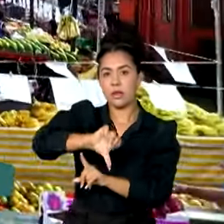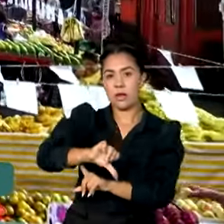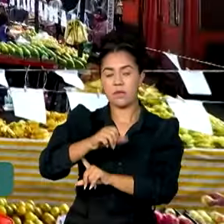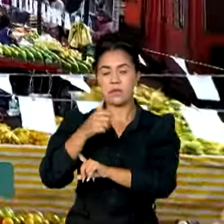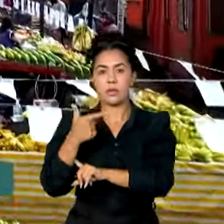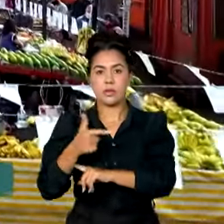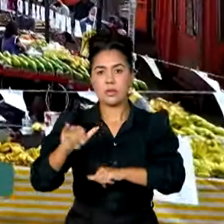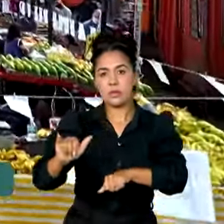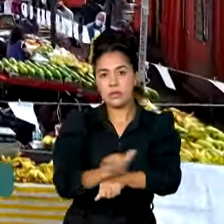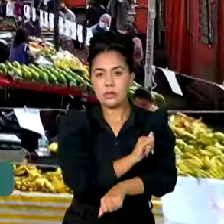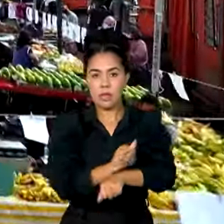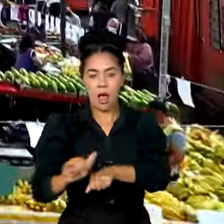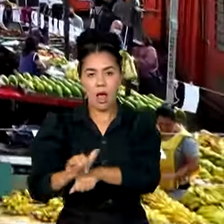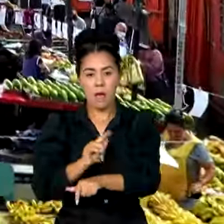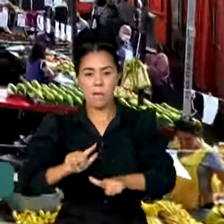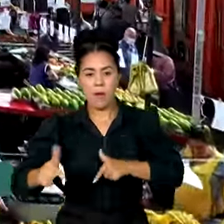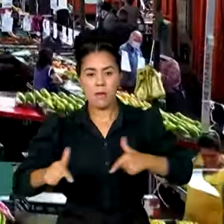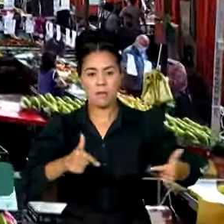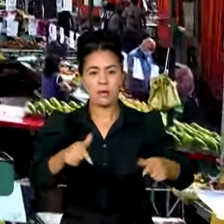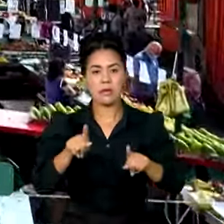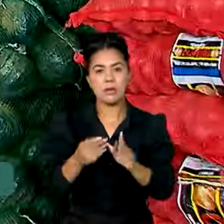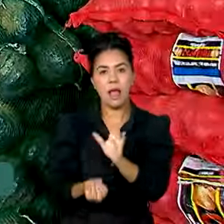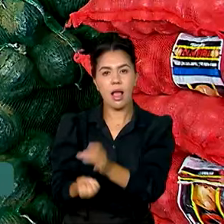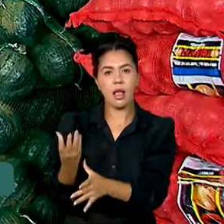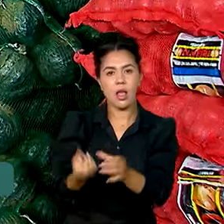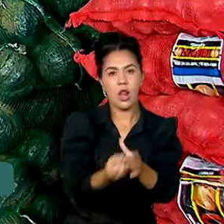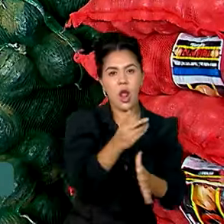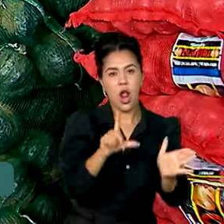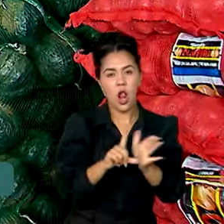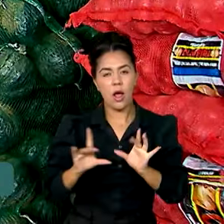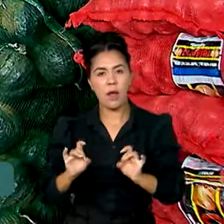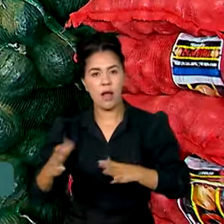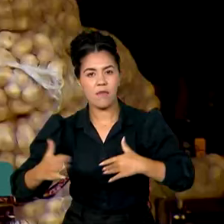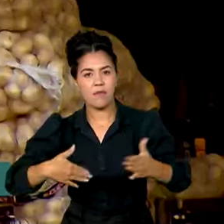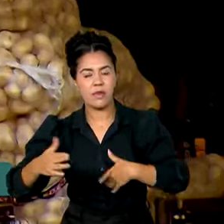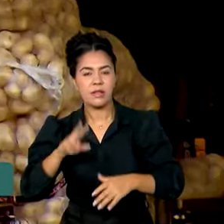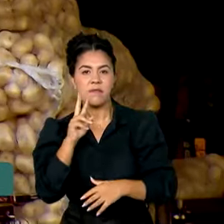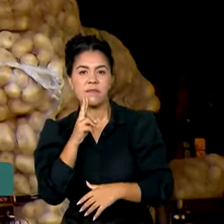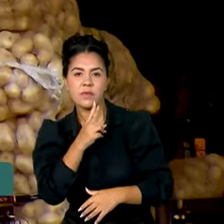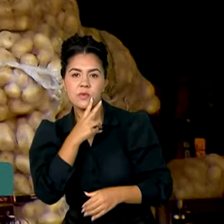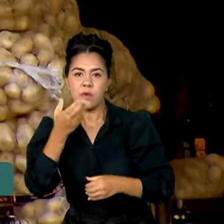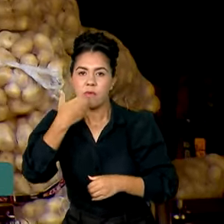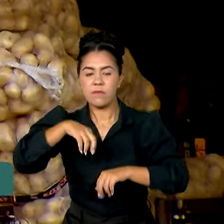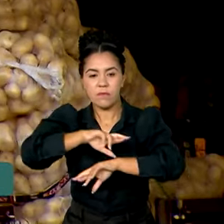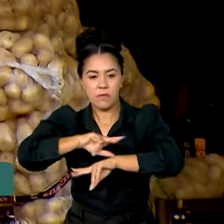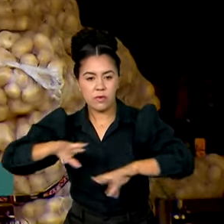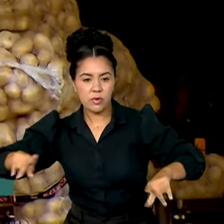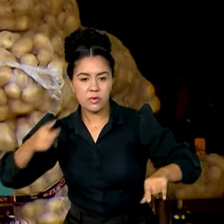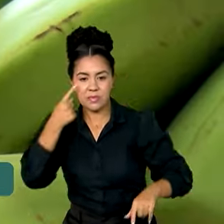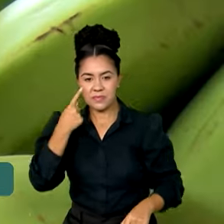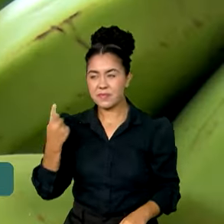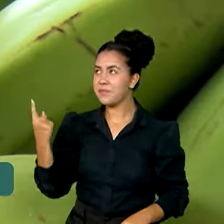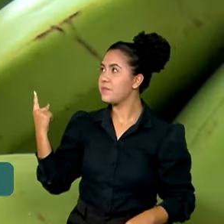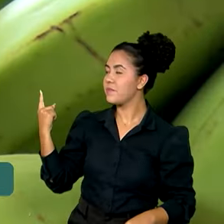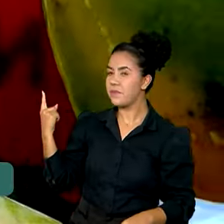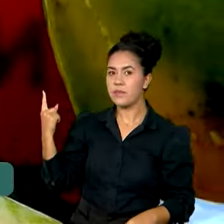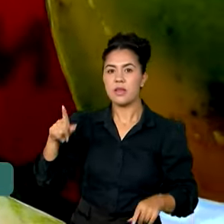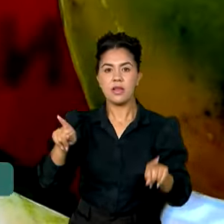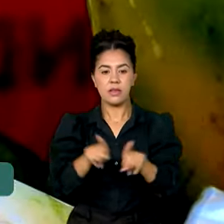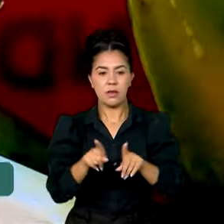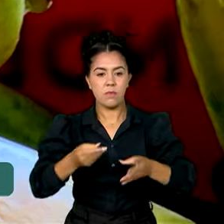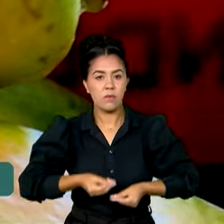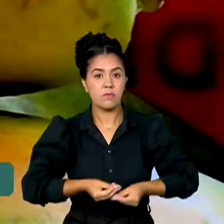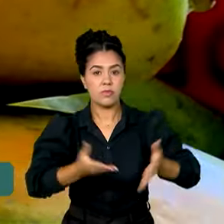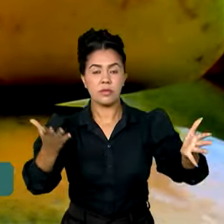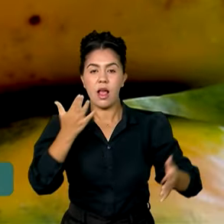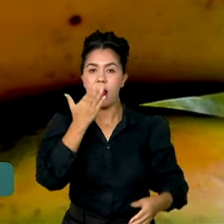elas a ampliação dos sacolões populares e a criação de centrais de abastecimento, para que o acesso a alimentos frescos e